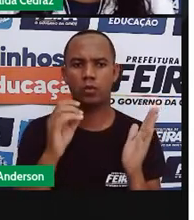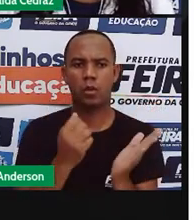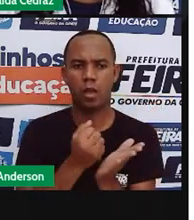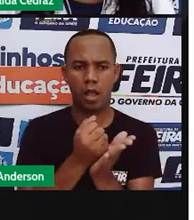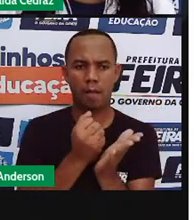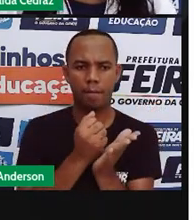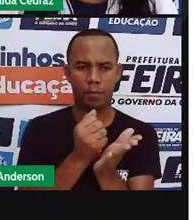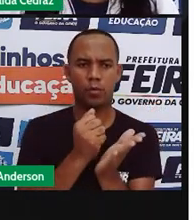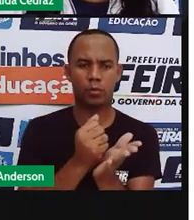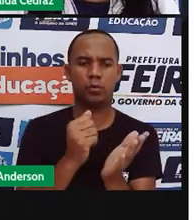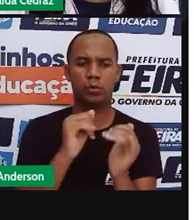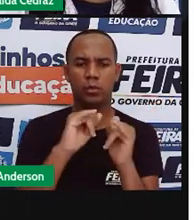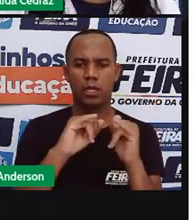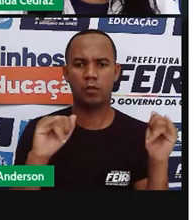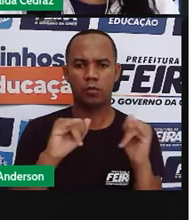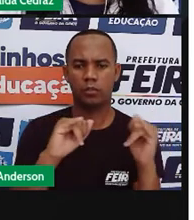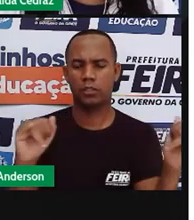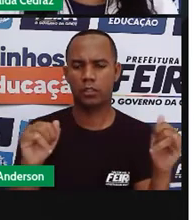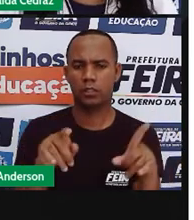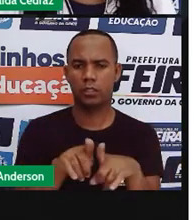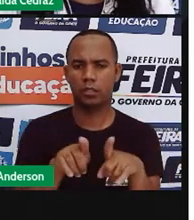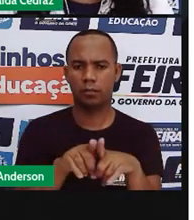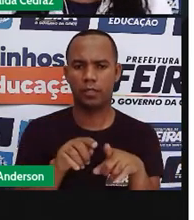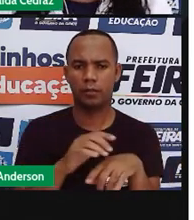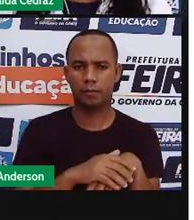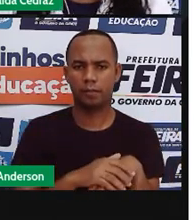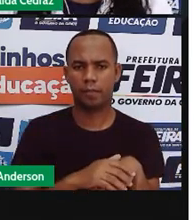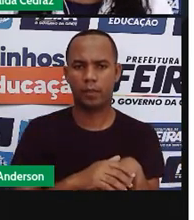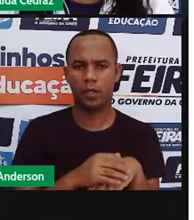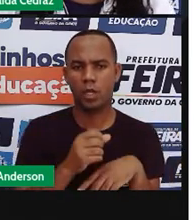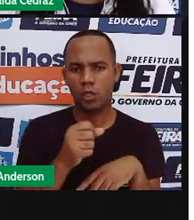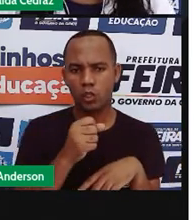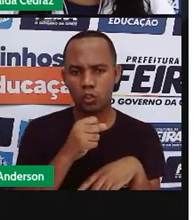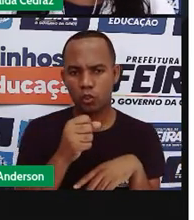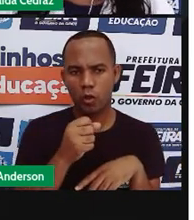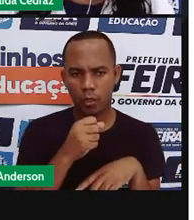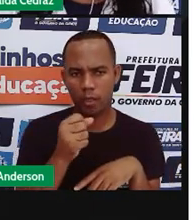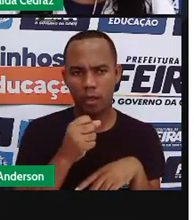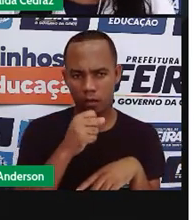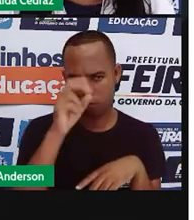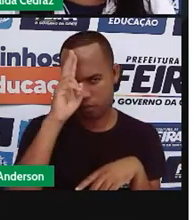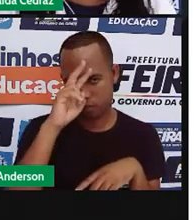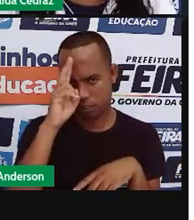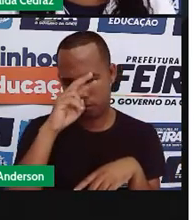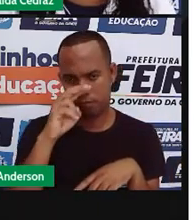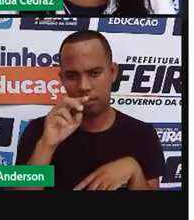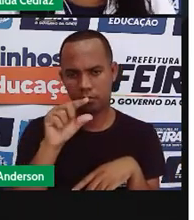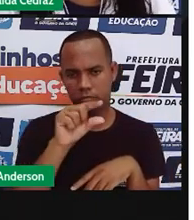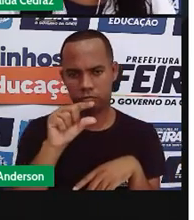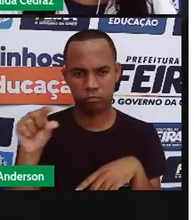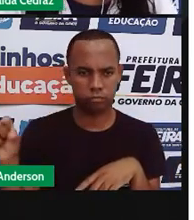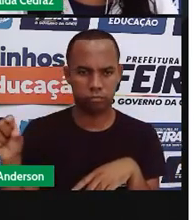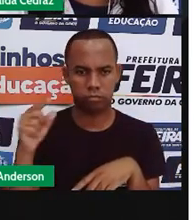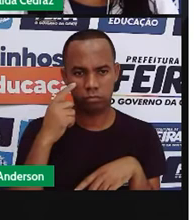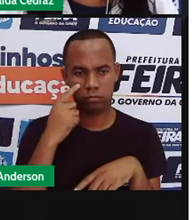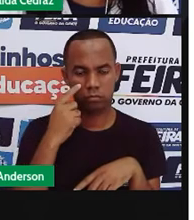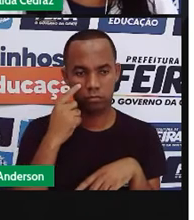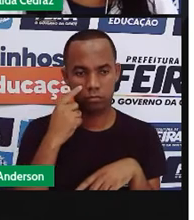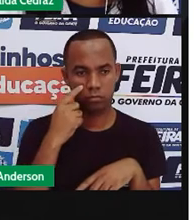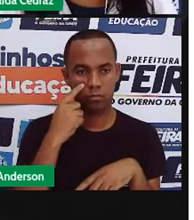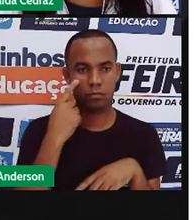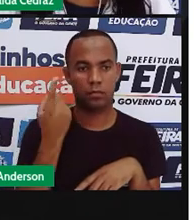notícias os suportes jornalísticos são aqueles que eu estou falando no início o uol o serra o globo